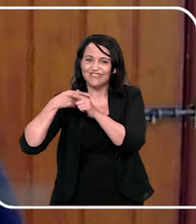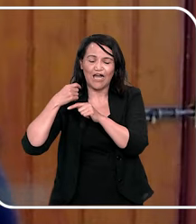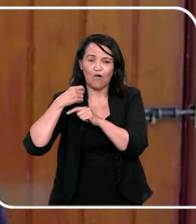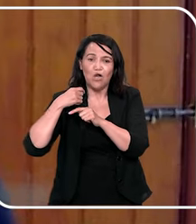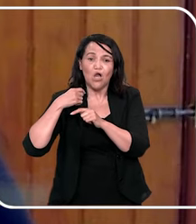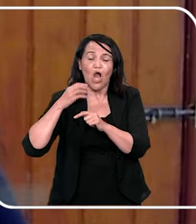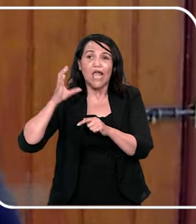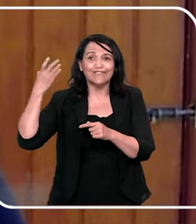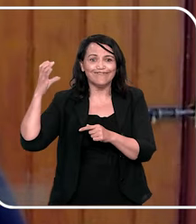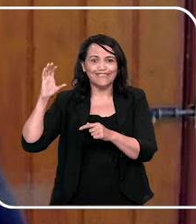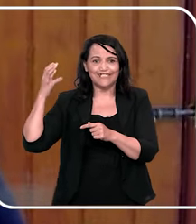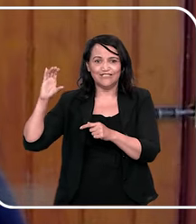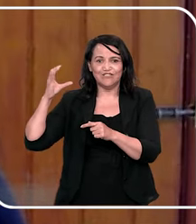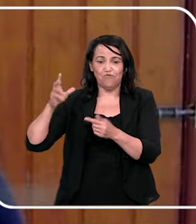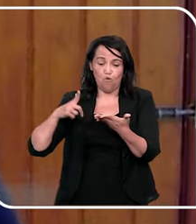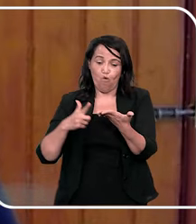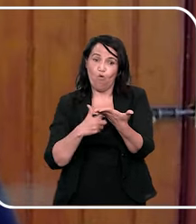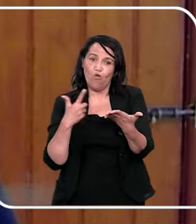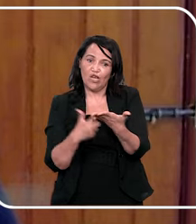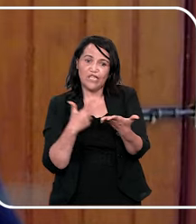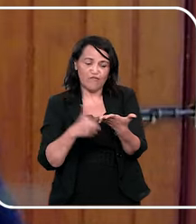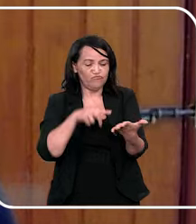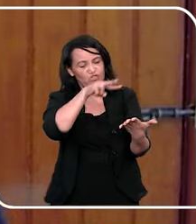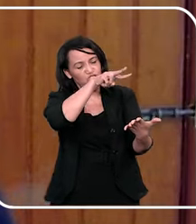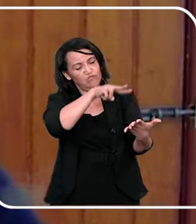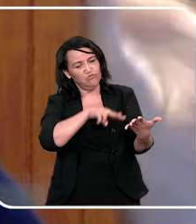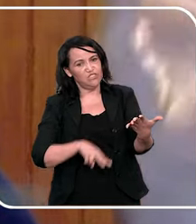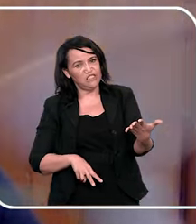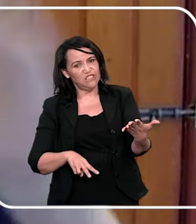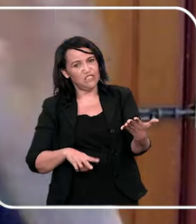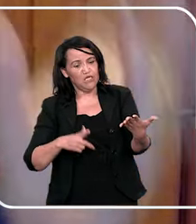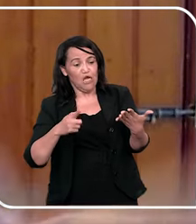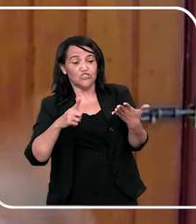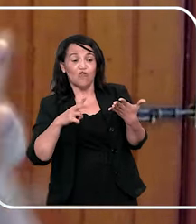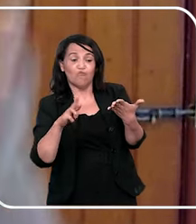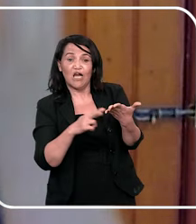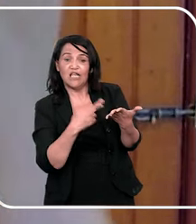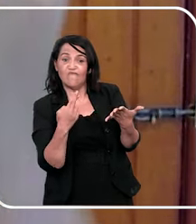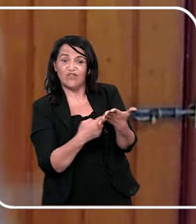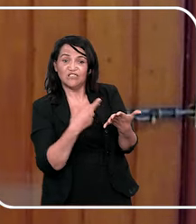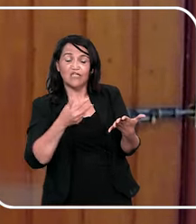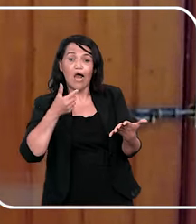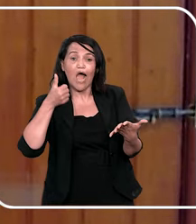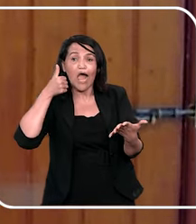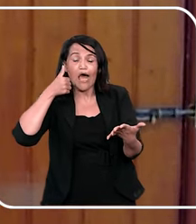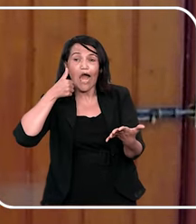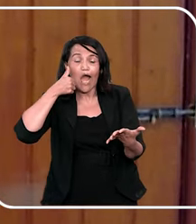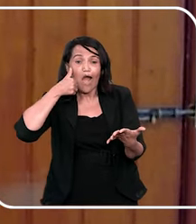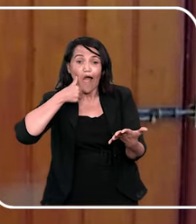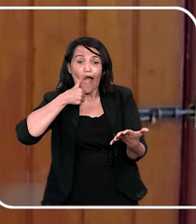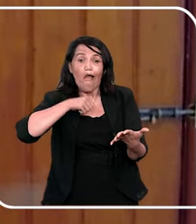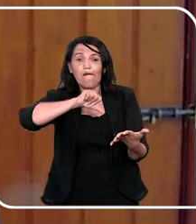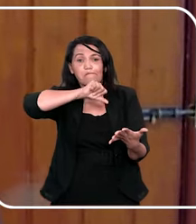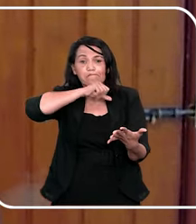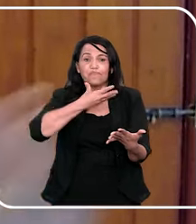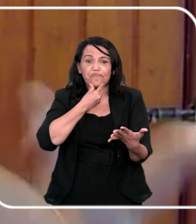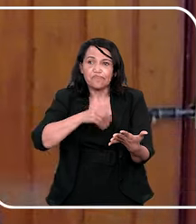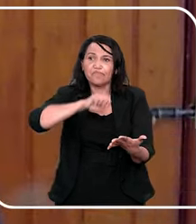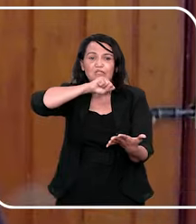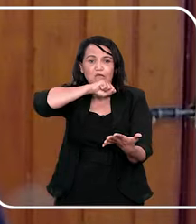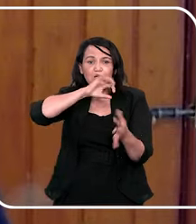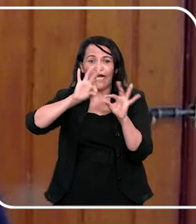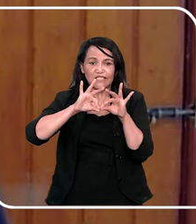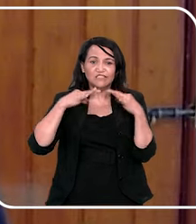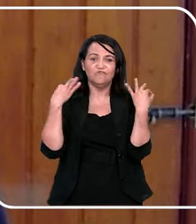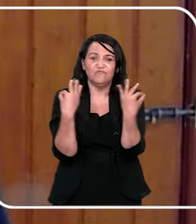internet, gente. Aí, ó, os livrinhos que eu li eram um livrinho só que todas as mães liam em uma revista que existia pais e filhos e ainda